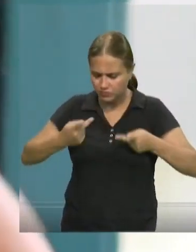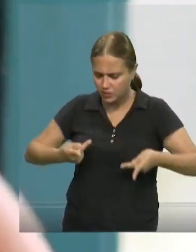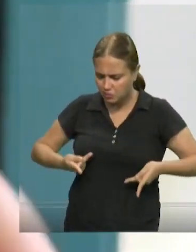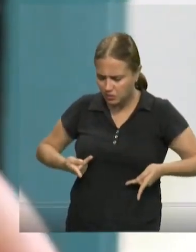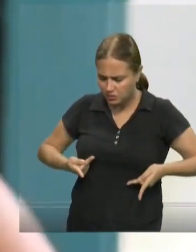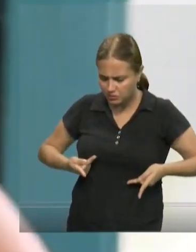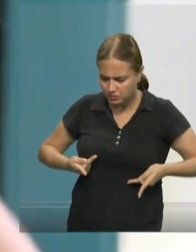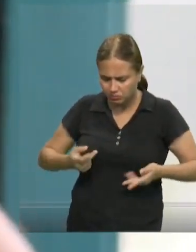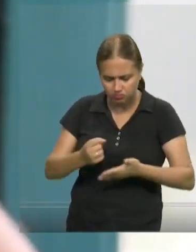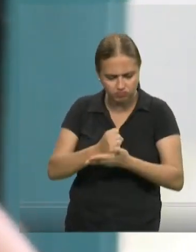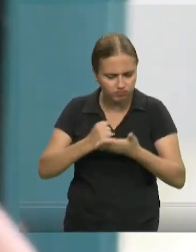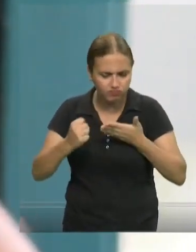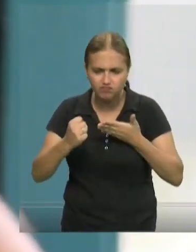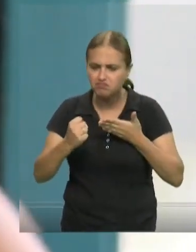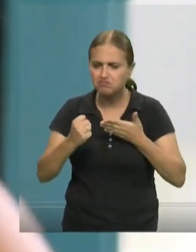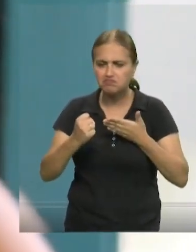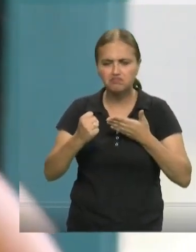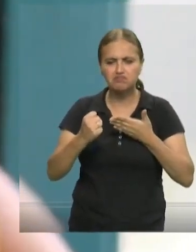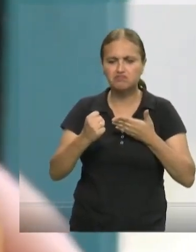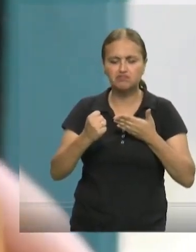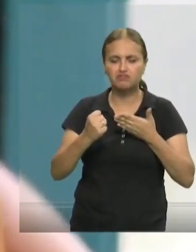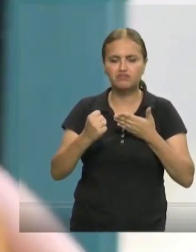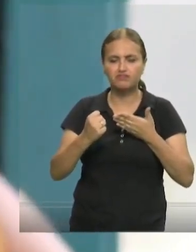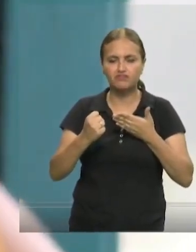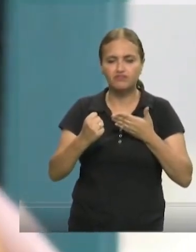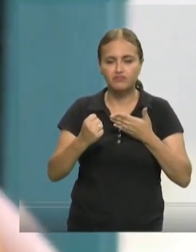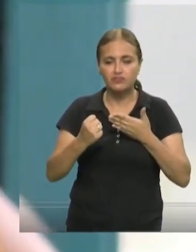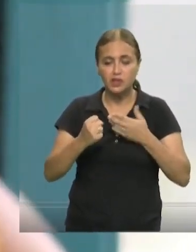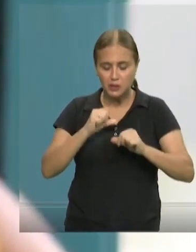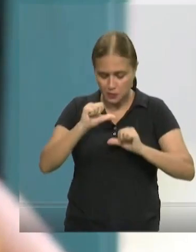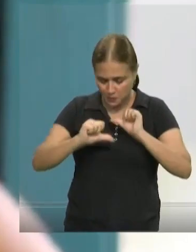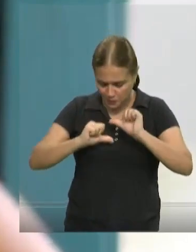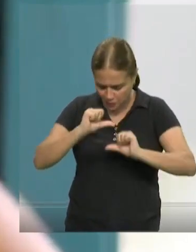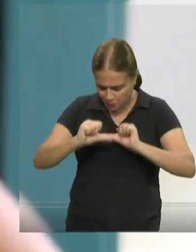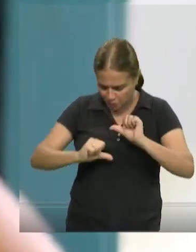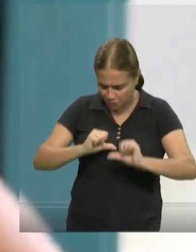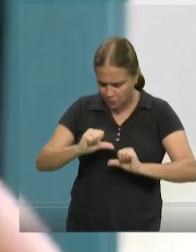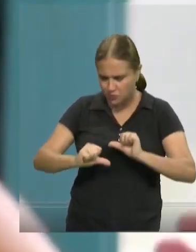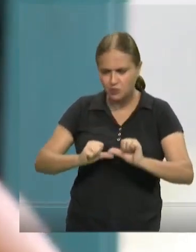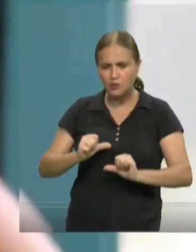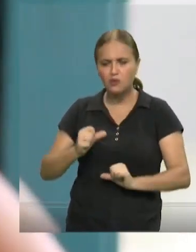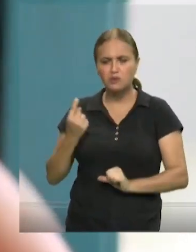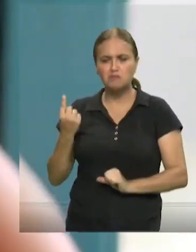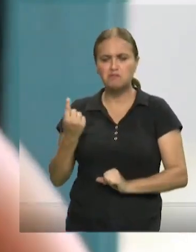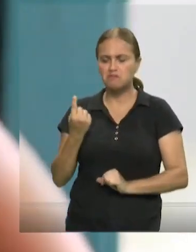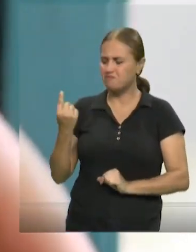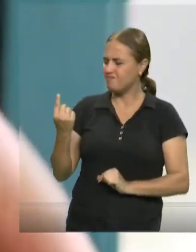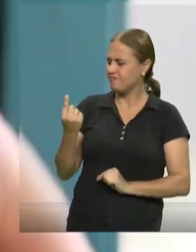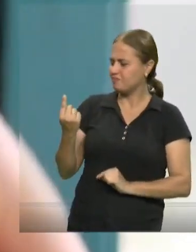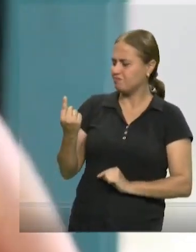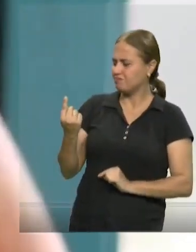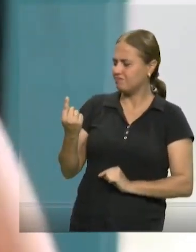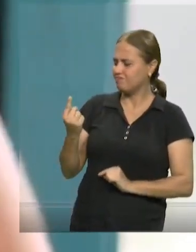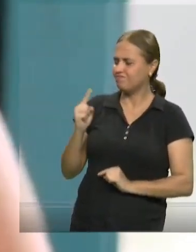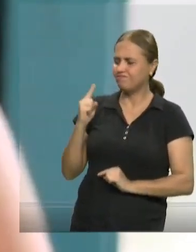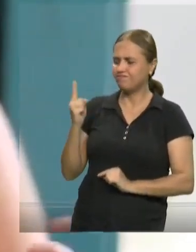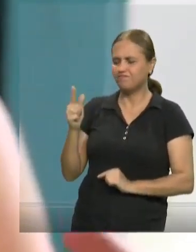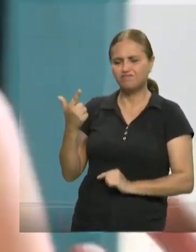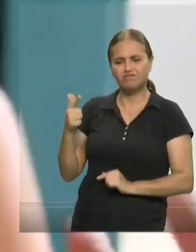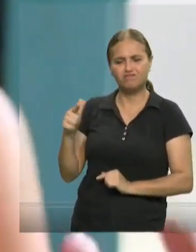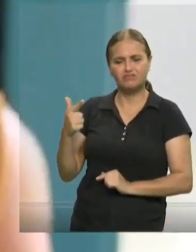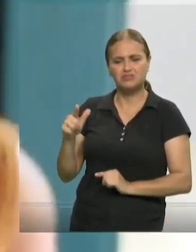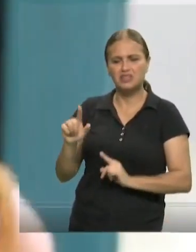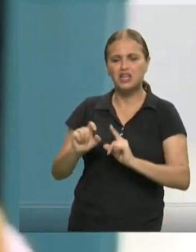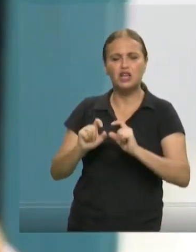mais como se é. E uma espécie toda nova da solidão de não pertencer começou a me invadir como